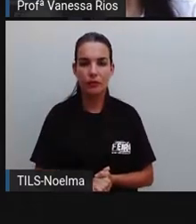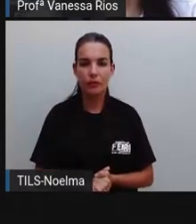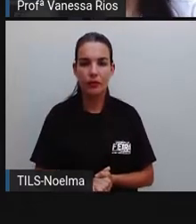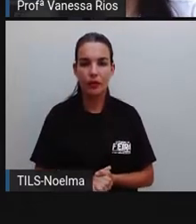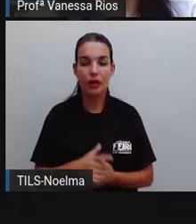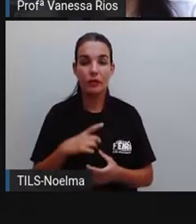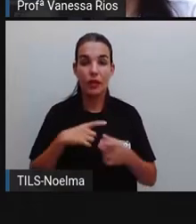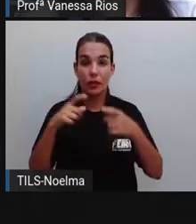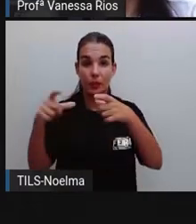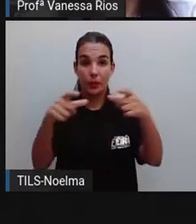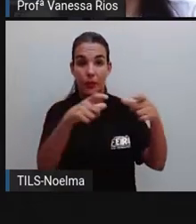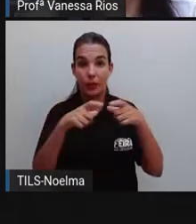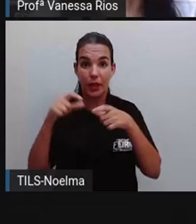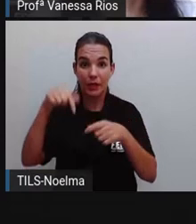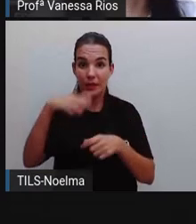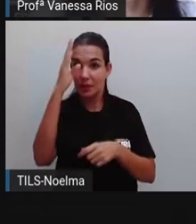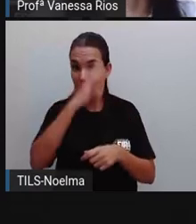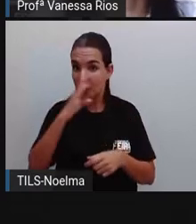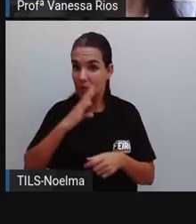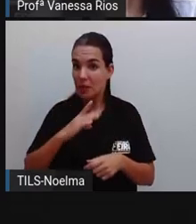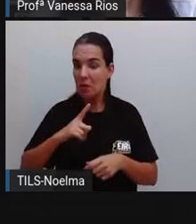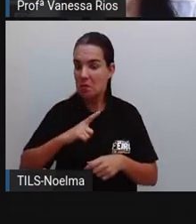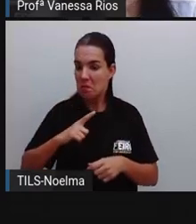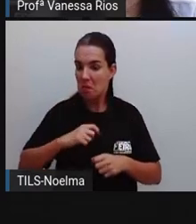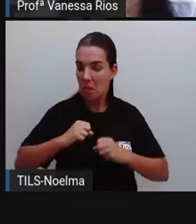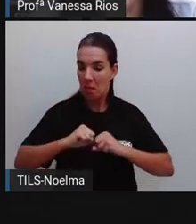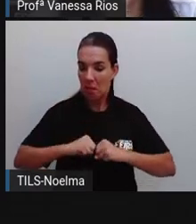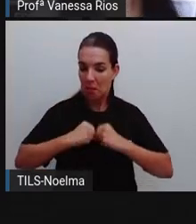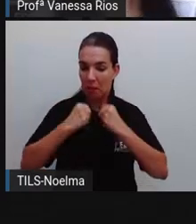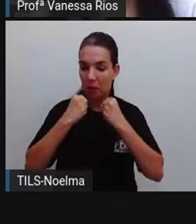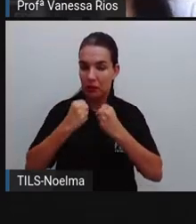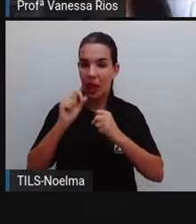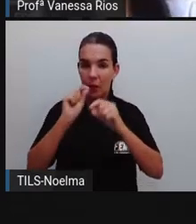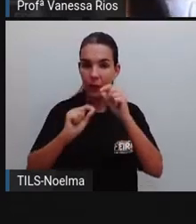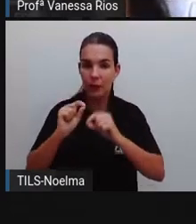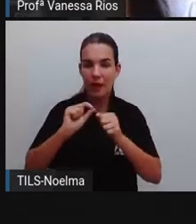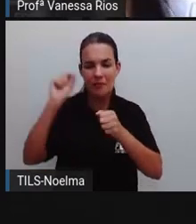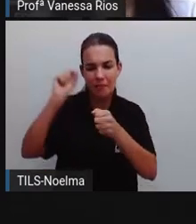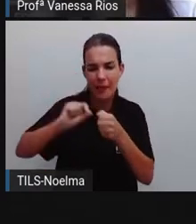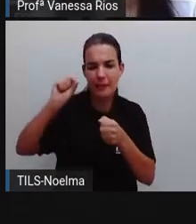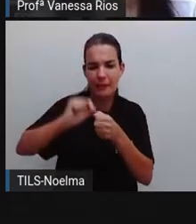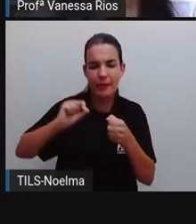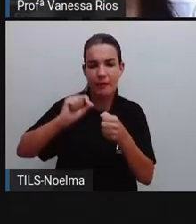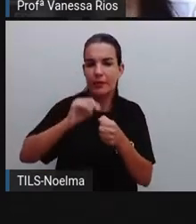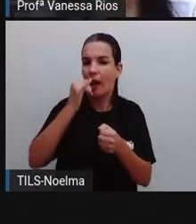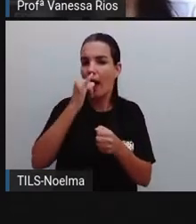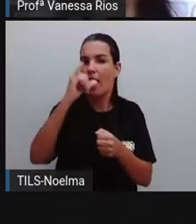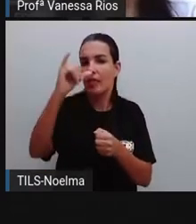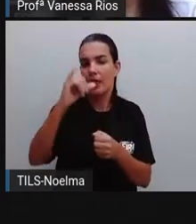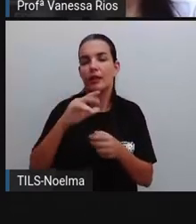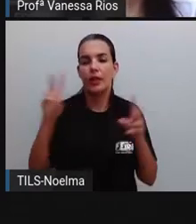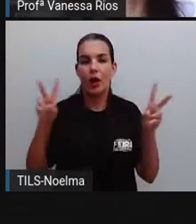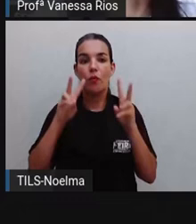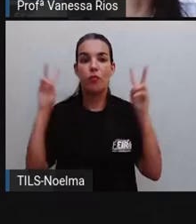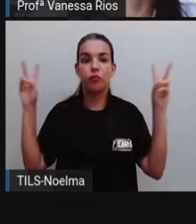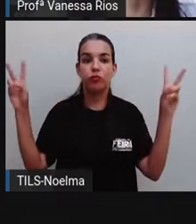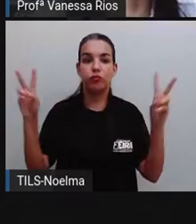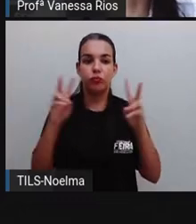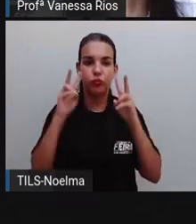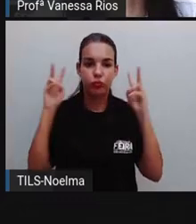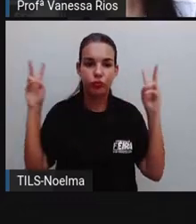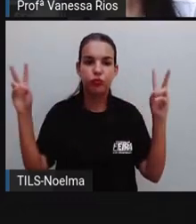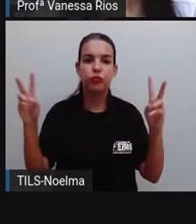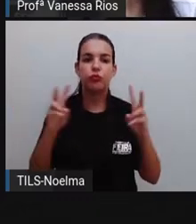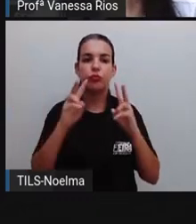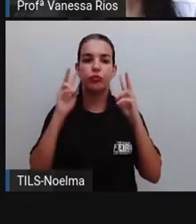diversos lugares no Brasil com potencial muito grande, né? De produção de energia elétrica através da